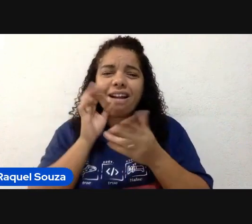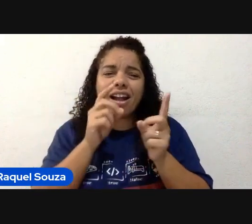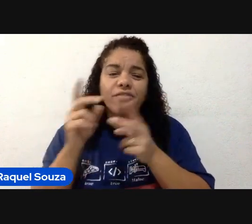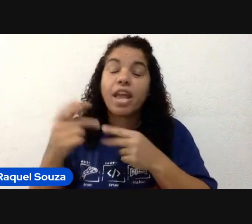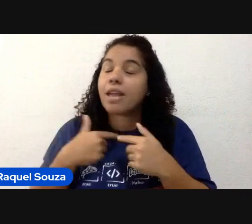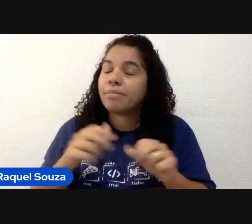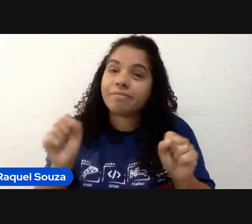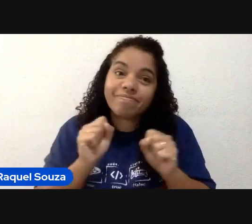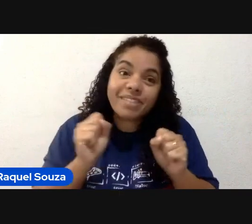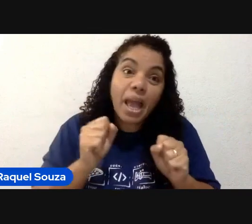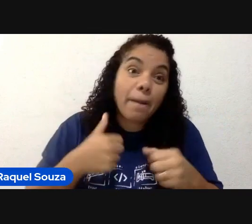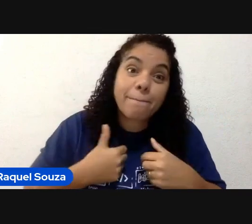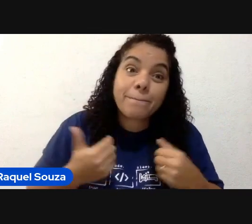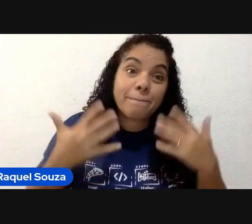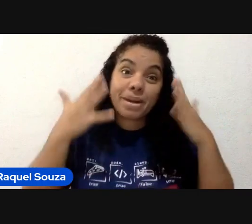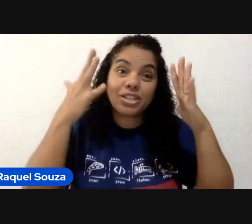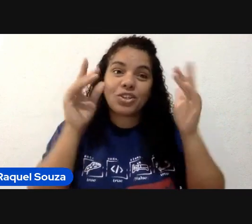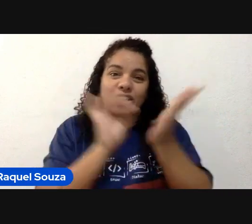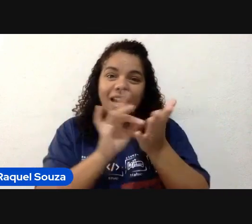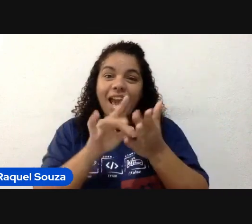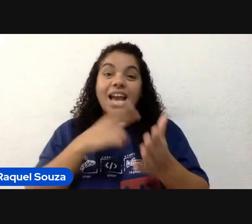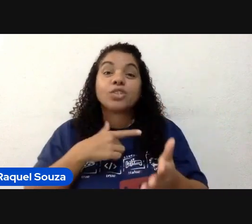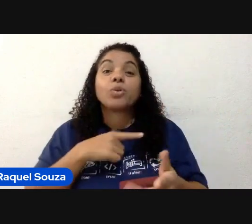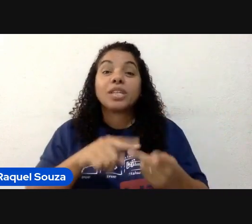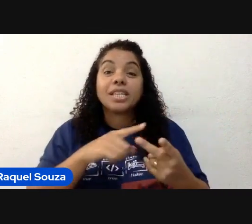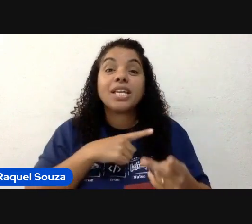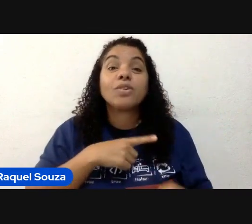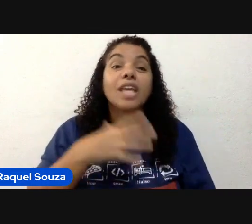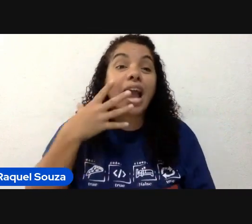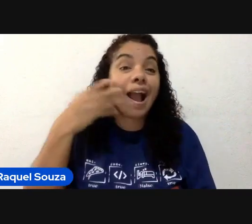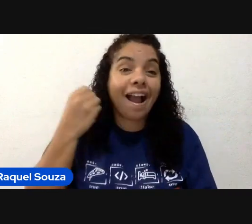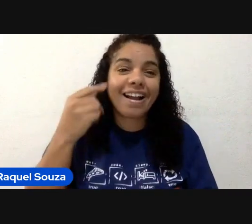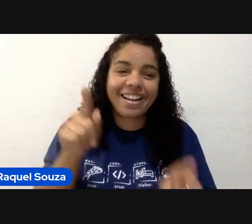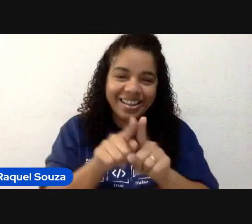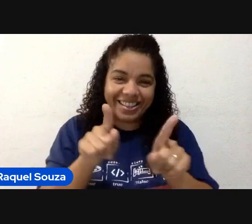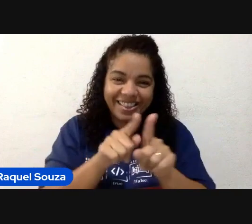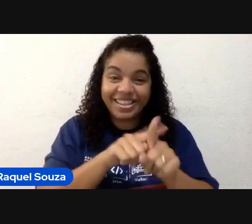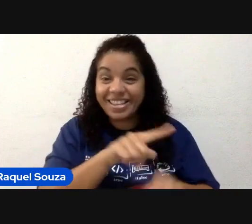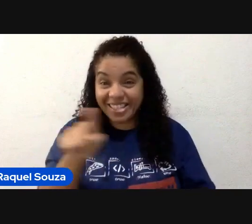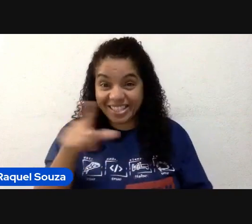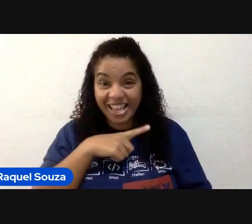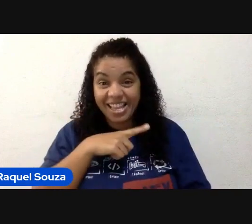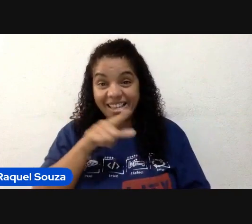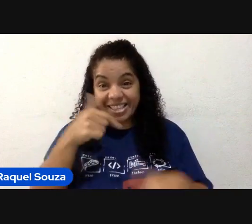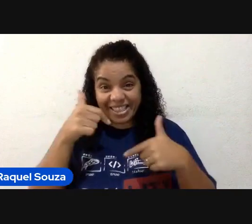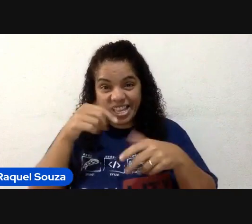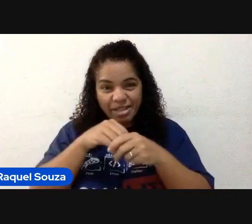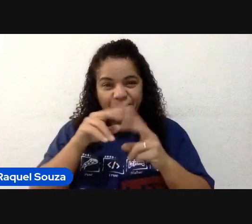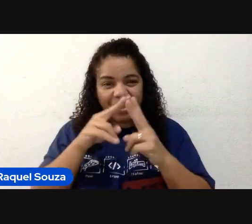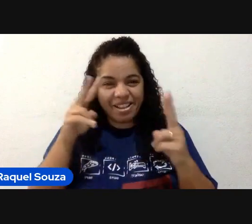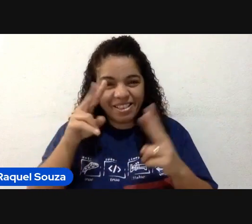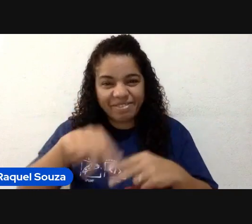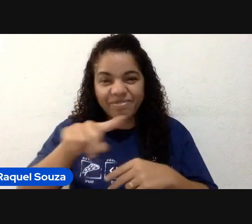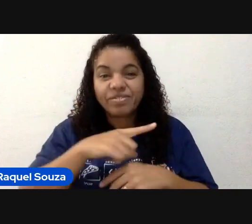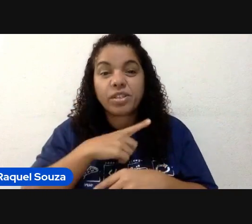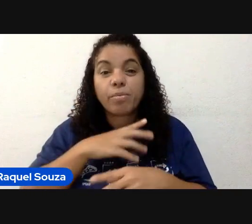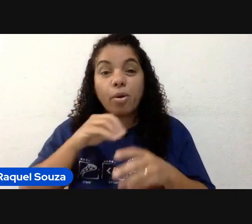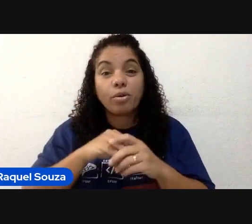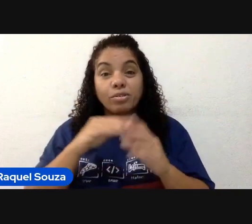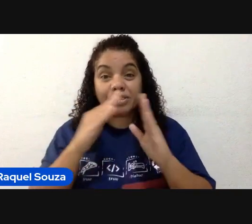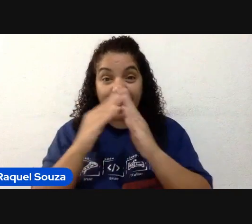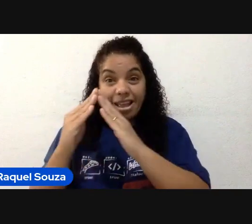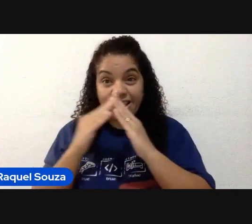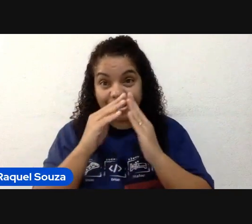de verdade. E eu sou pai de gato. E assim, para quem trabalha remoto, né? Quem está aí em nossa casa